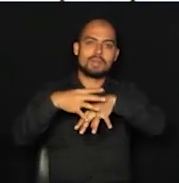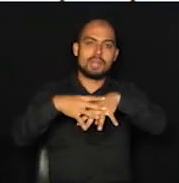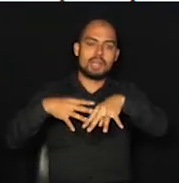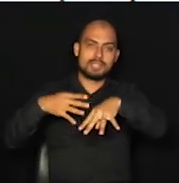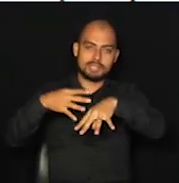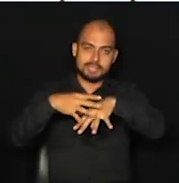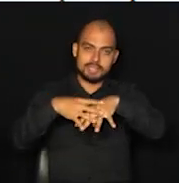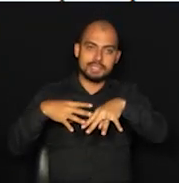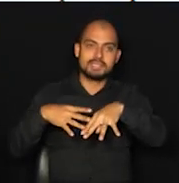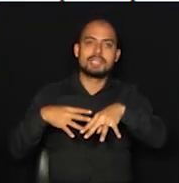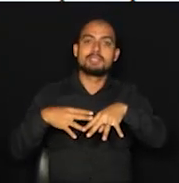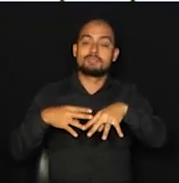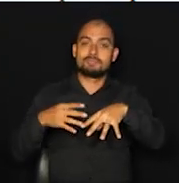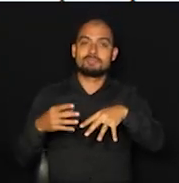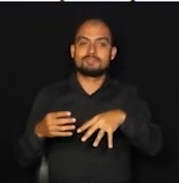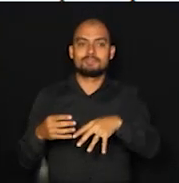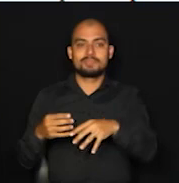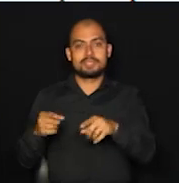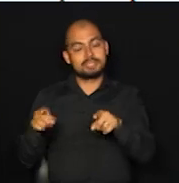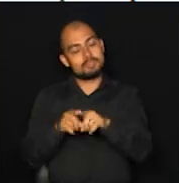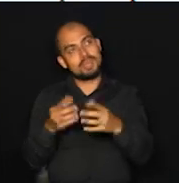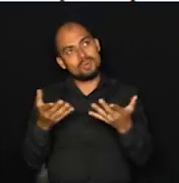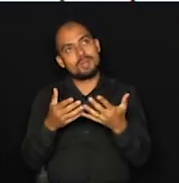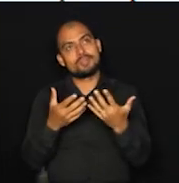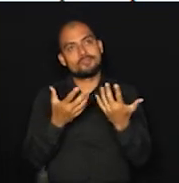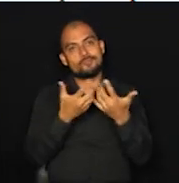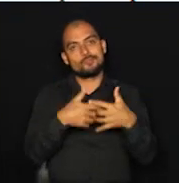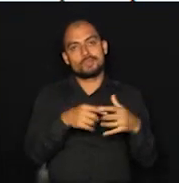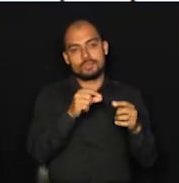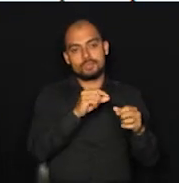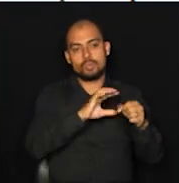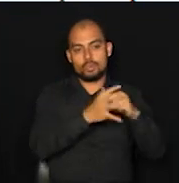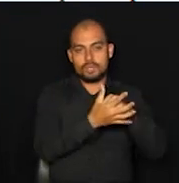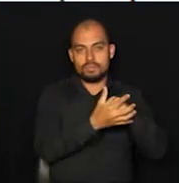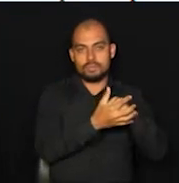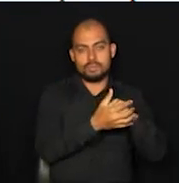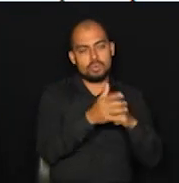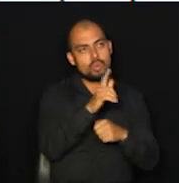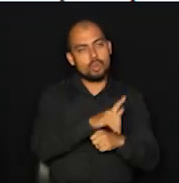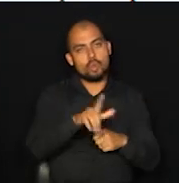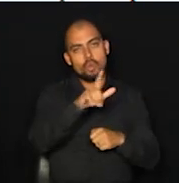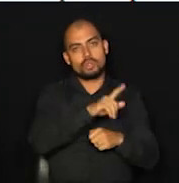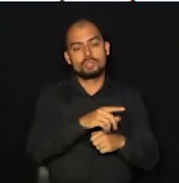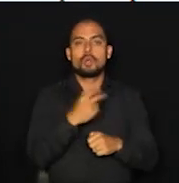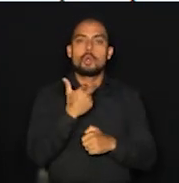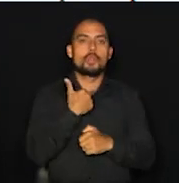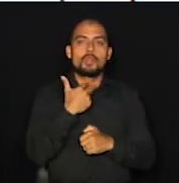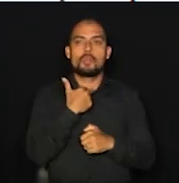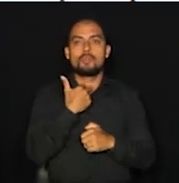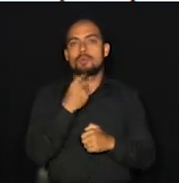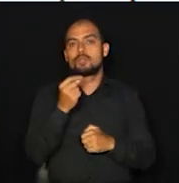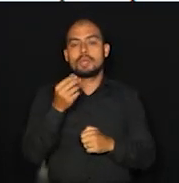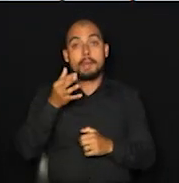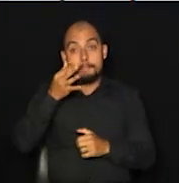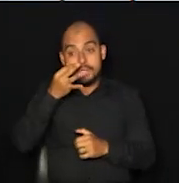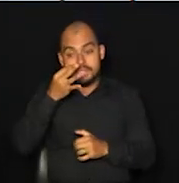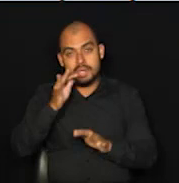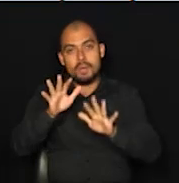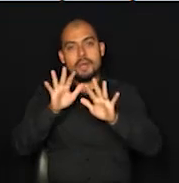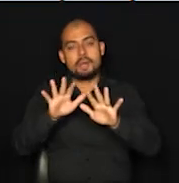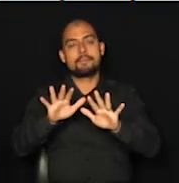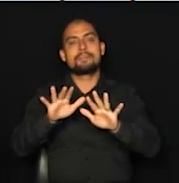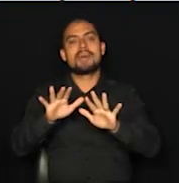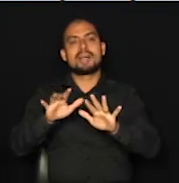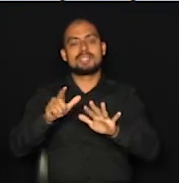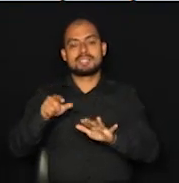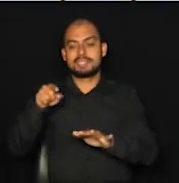beneficente e em função da pandemia, da Covid-19, é claro, não vai poder ser presencial. Por isso, eles fizeram